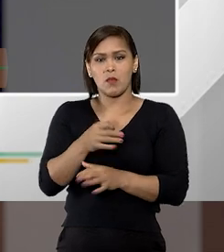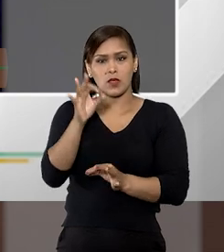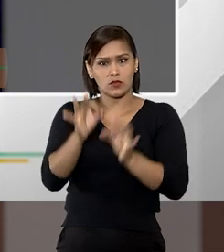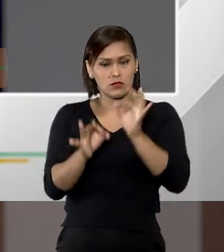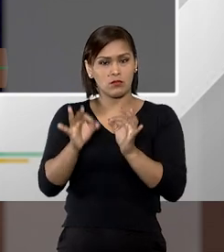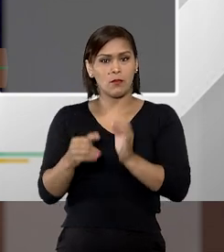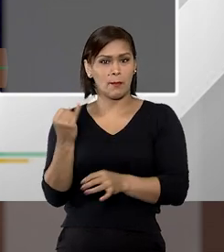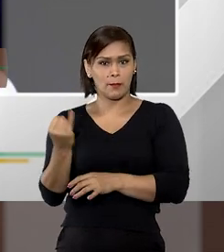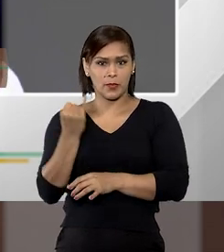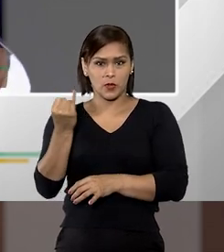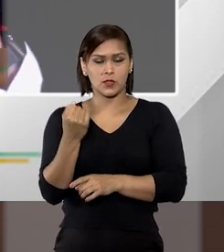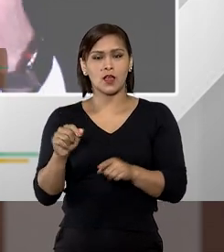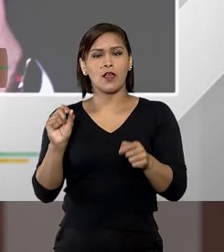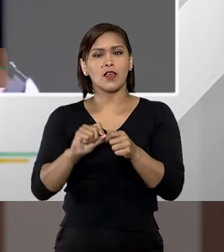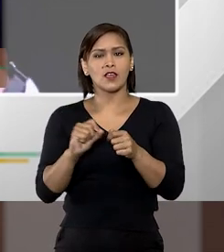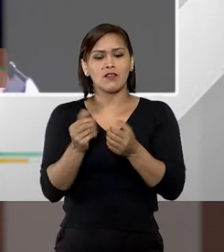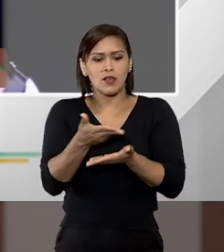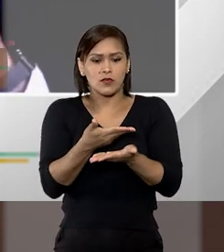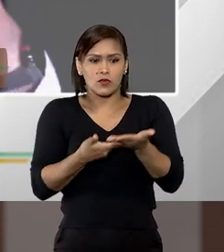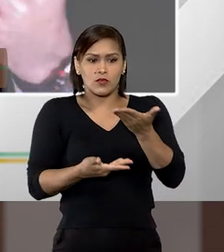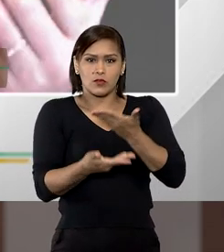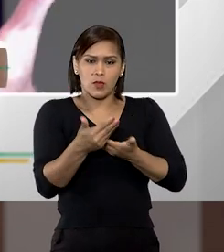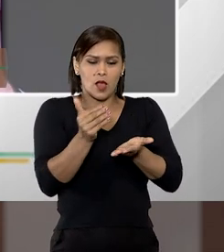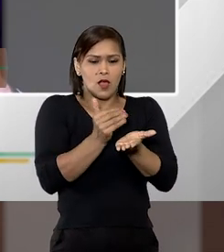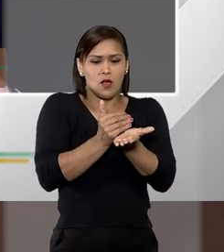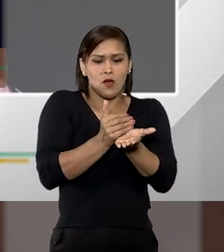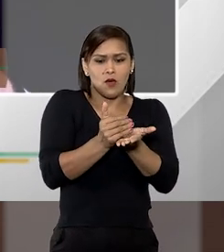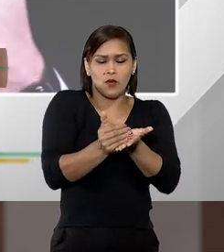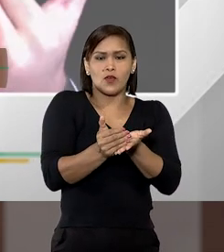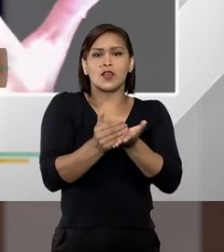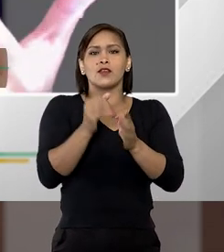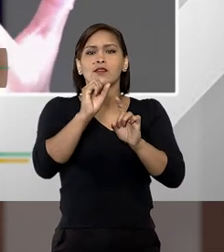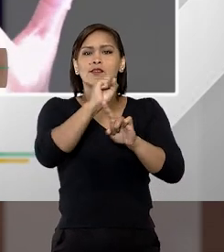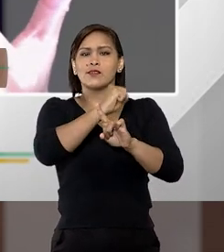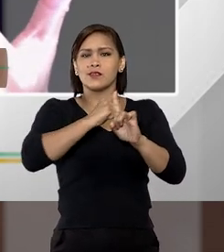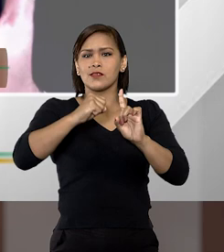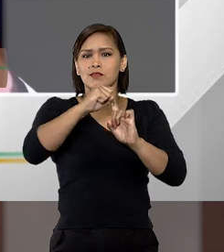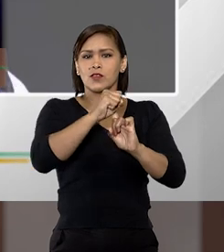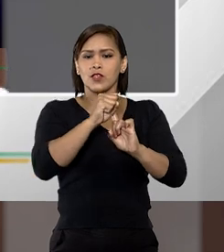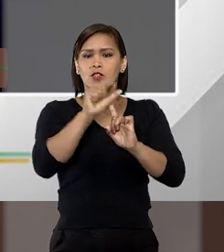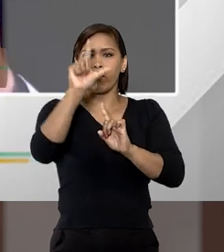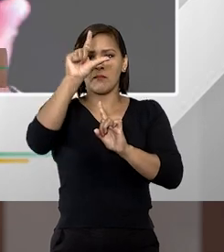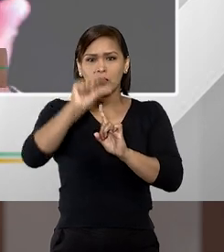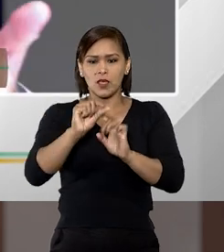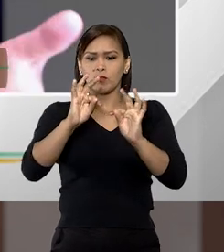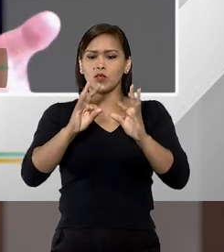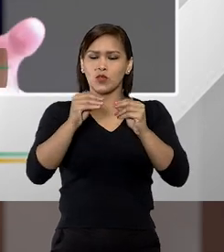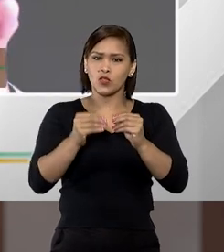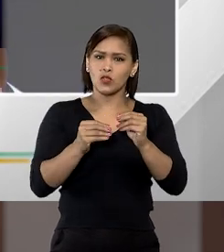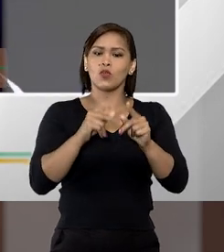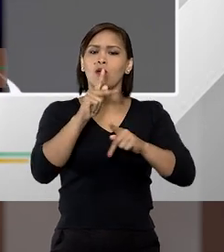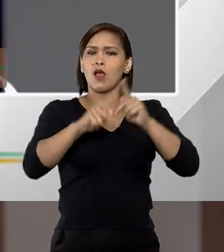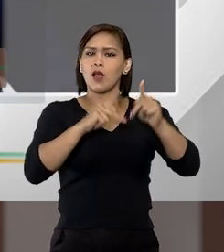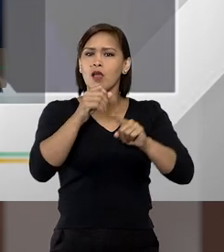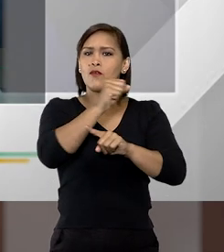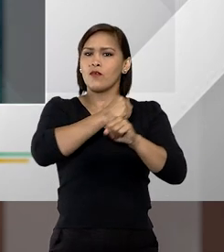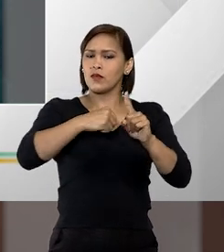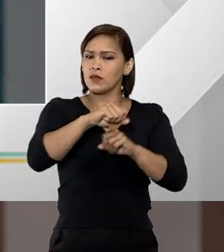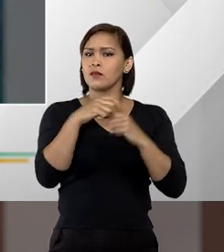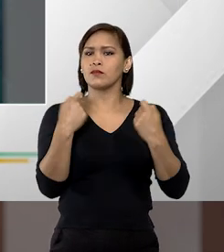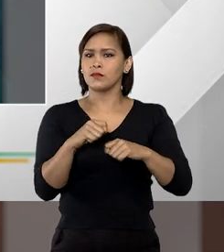relevante e que faz parte desse patamar civilizatório mínimo que toda a sociedade deve ter.